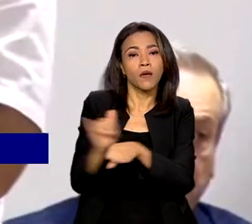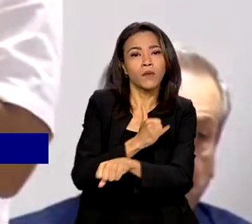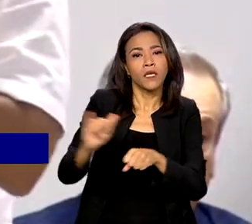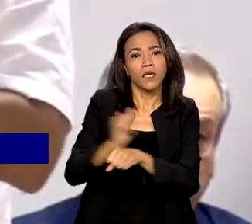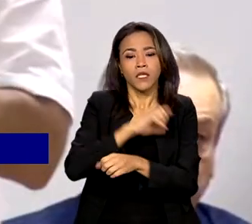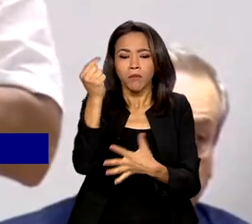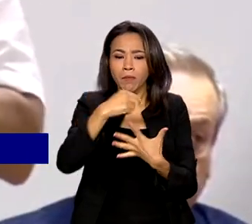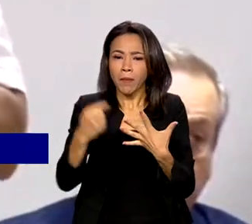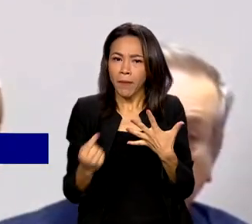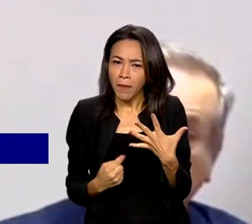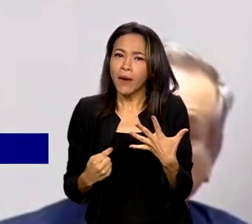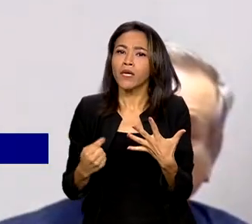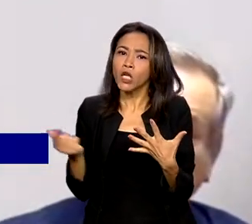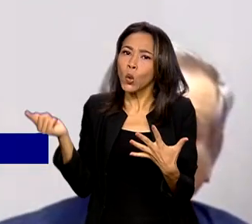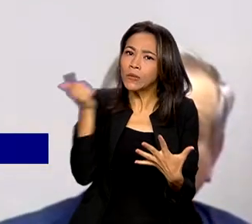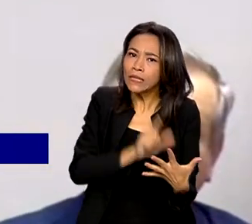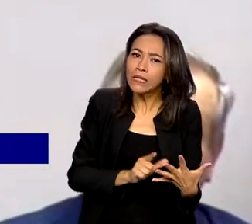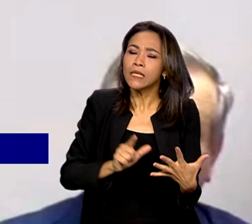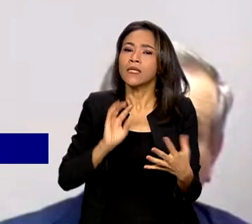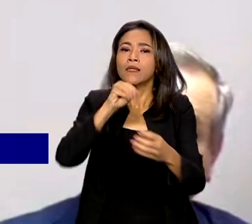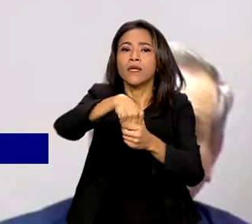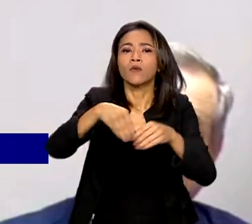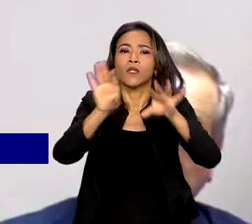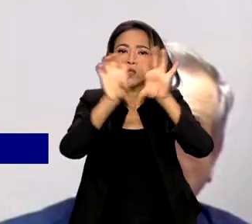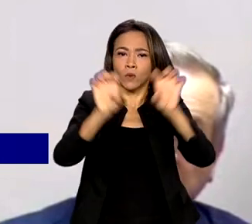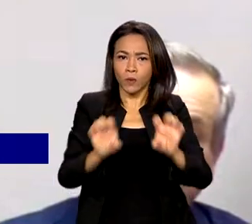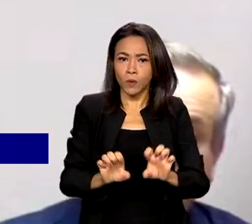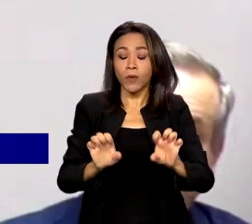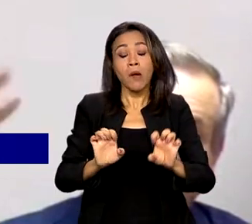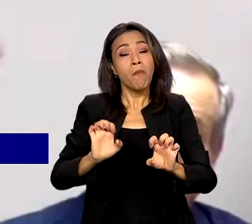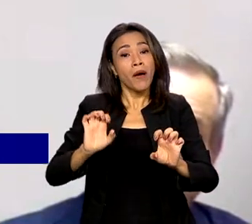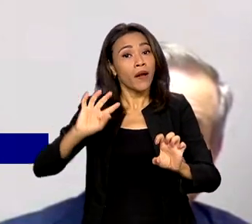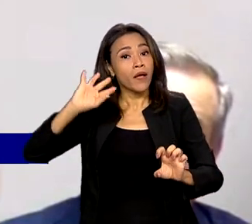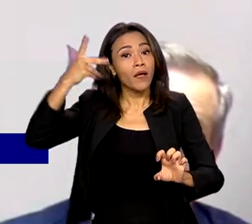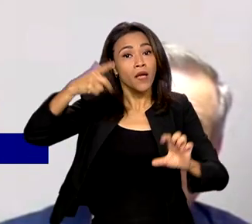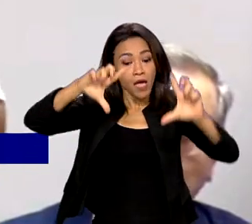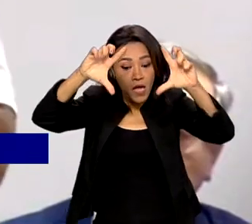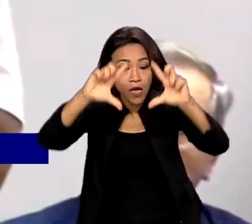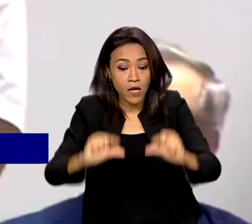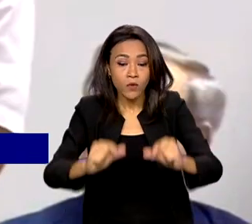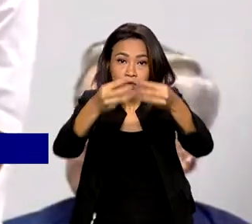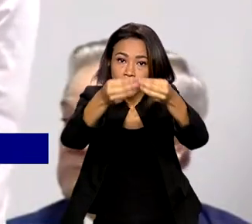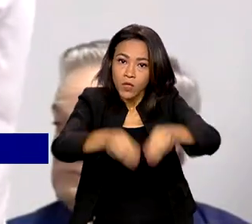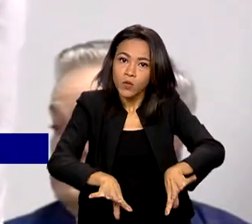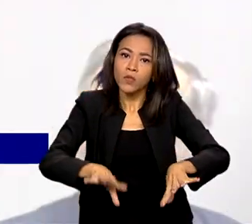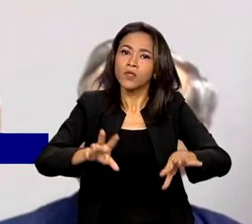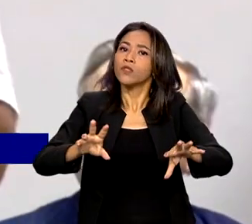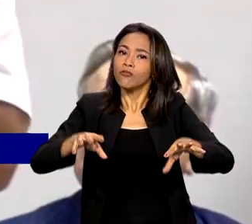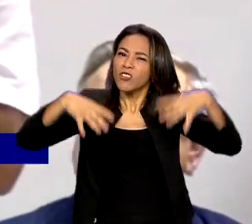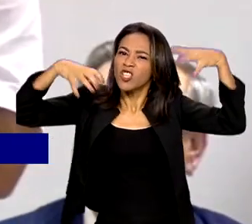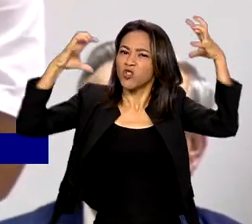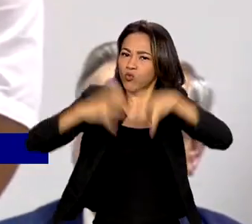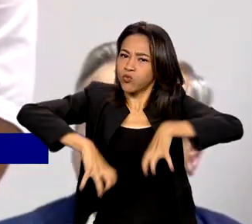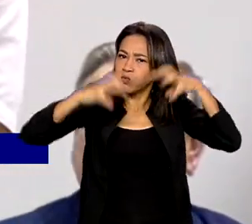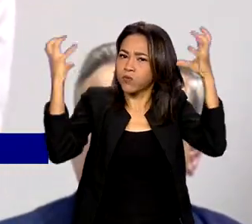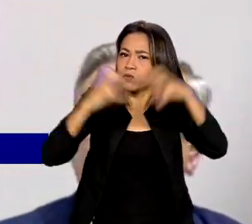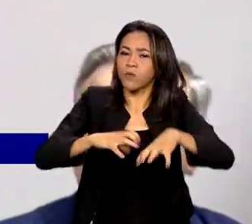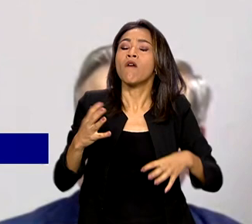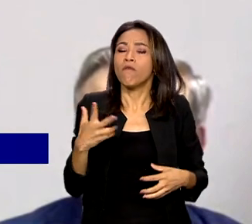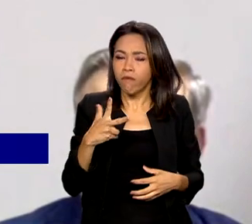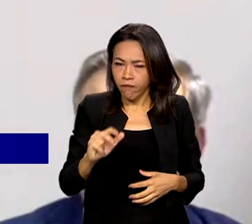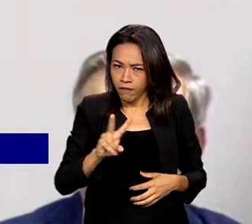ação que, de uma vez por todas, comece a minimizar os impactos dessas enchentes. Nós vamos viver